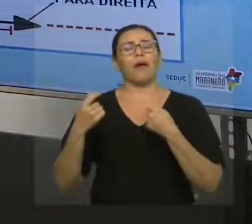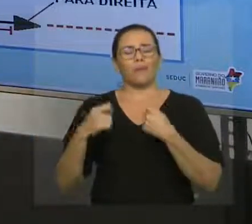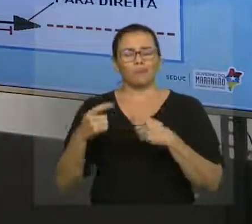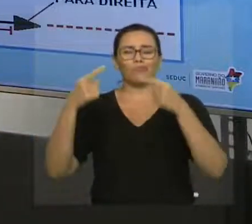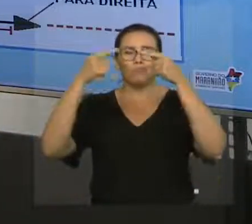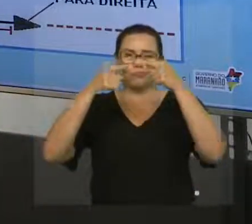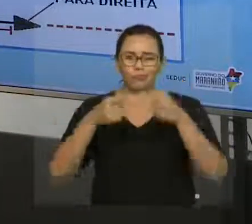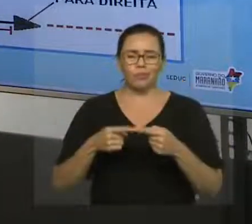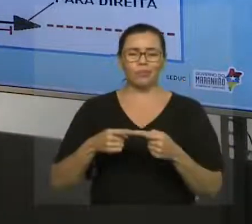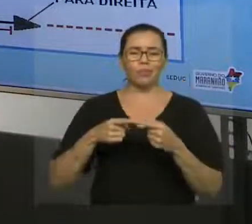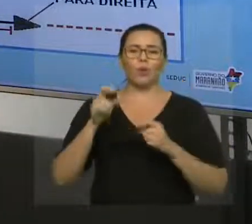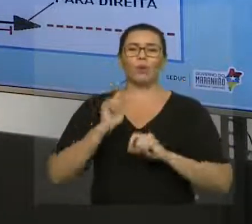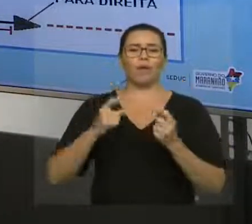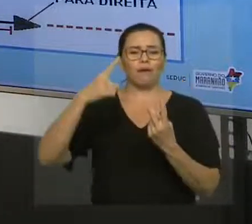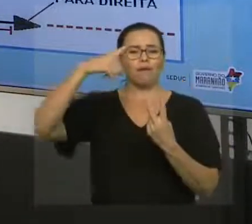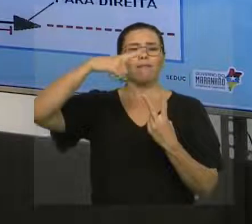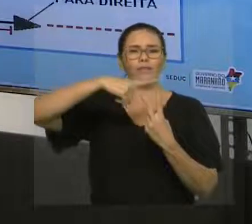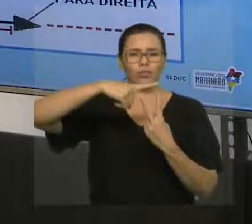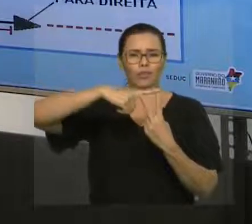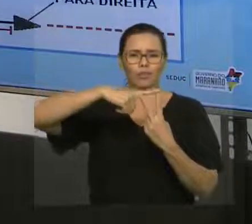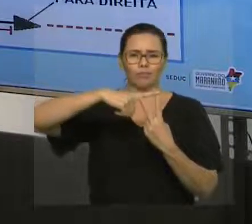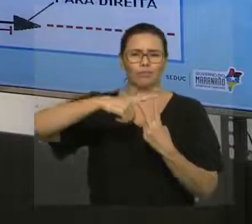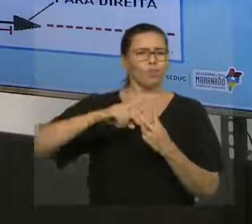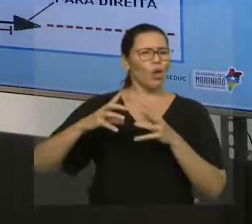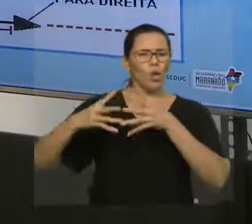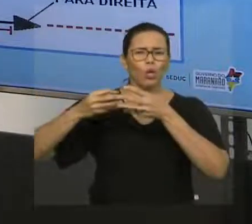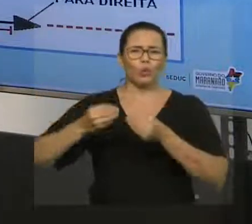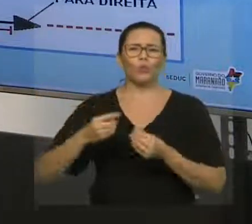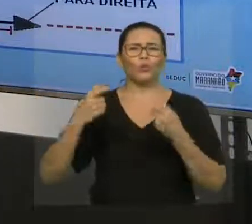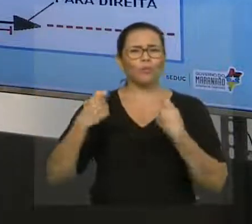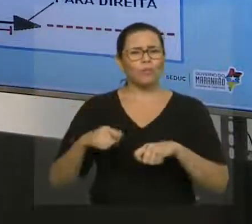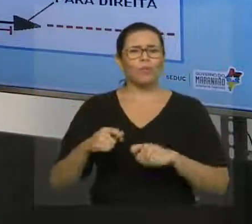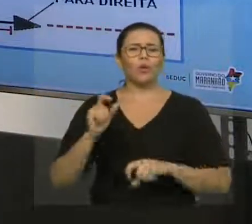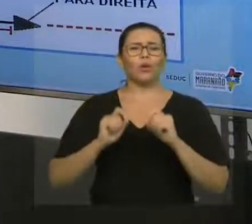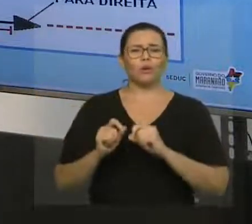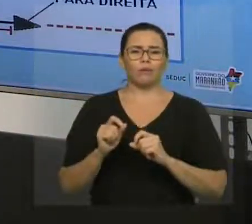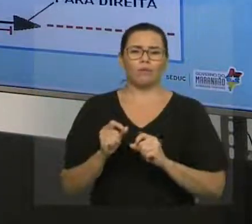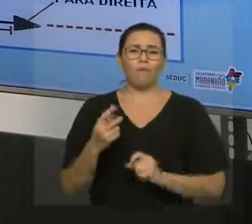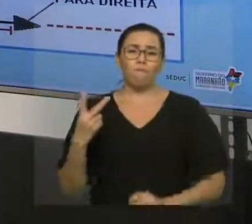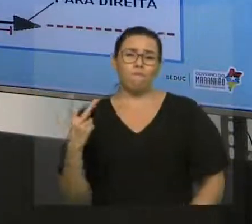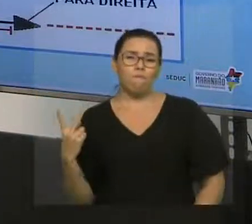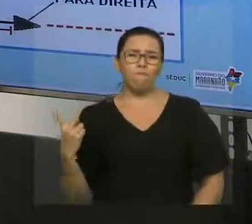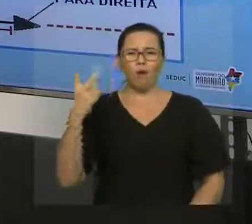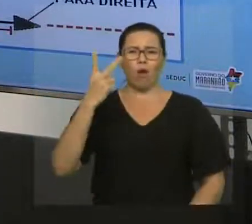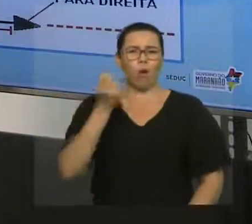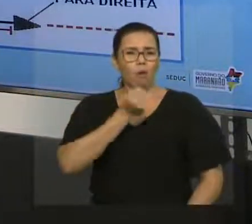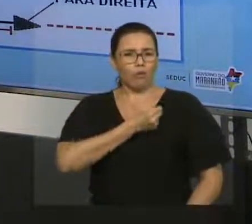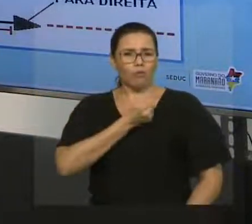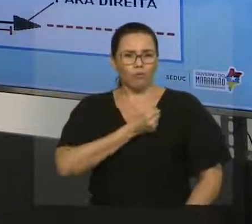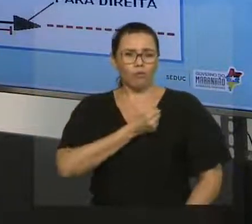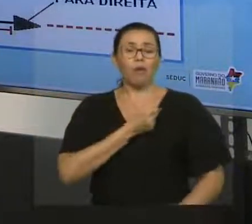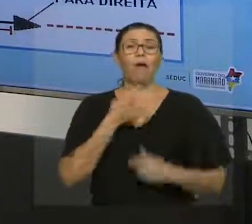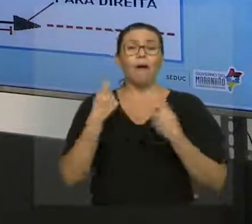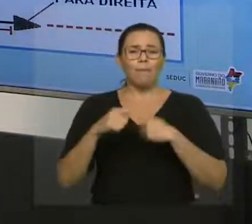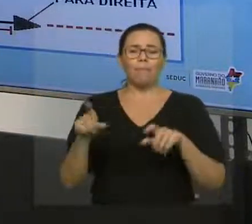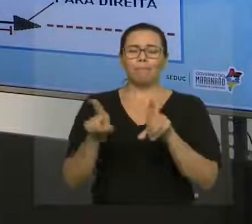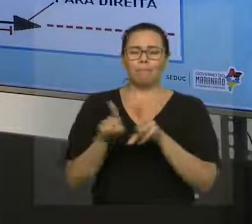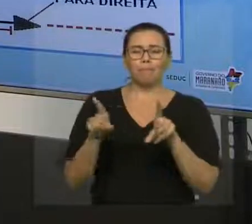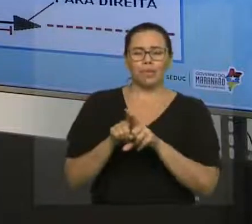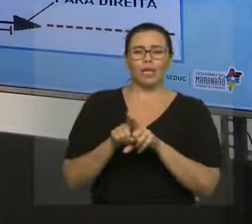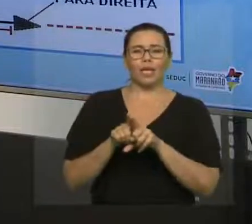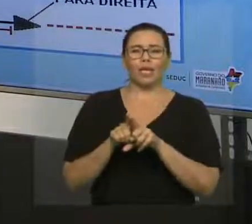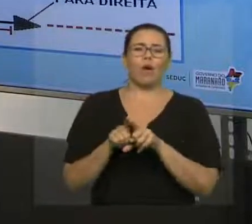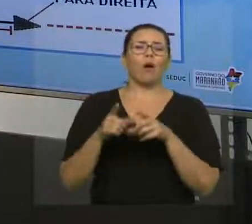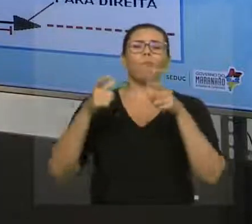Então, toda grandeza que precisa de, além da intensidade, ele precisa da direção, ele precisa do sentido, eu chamo de